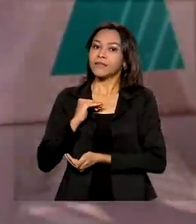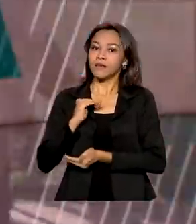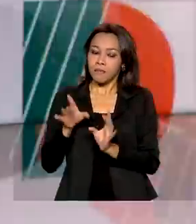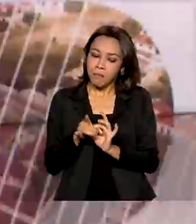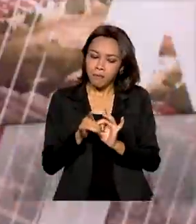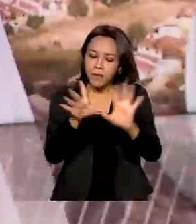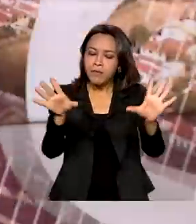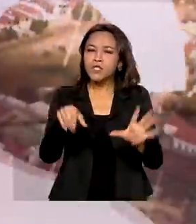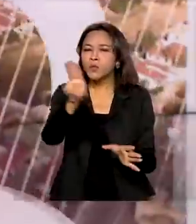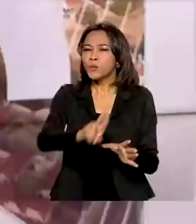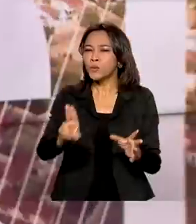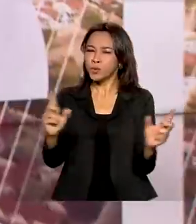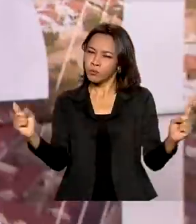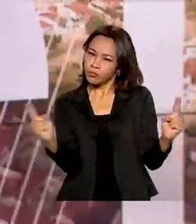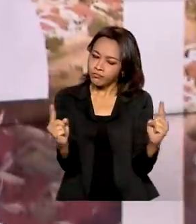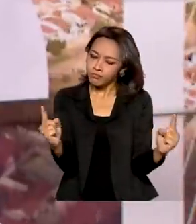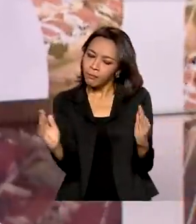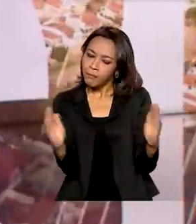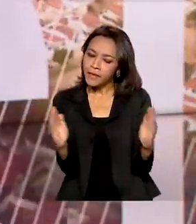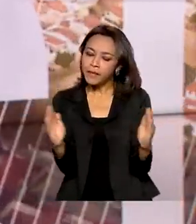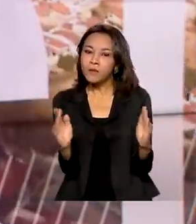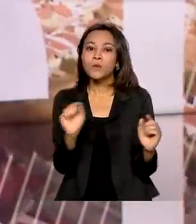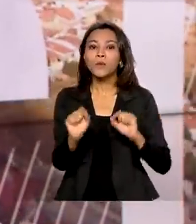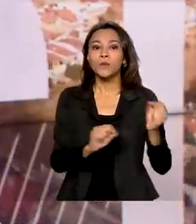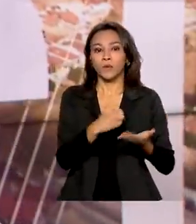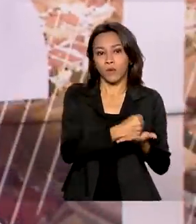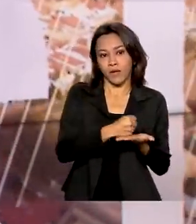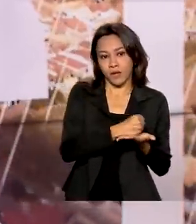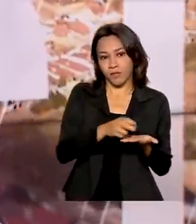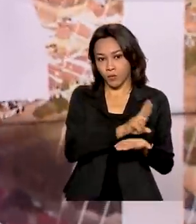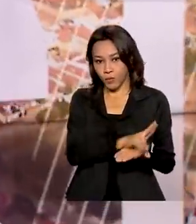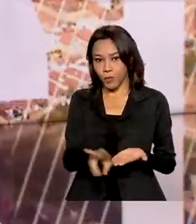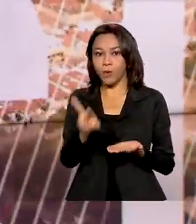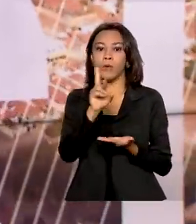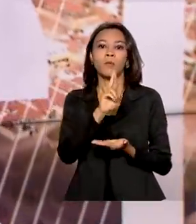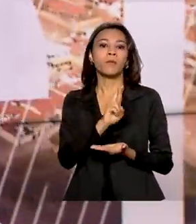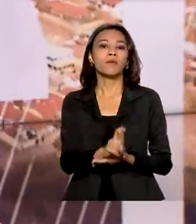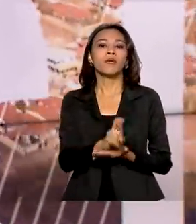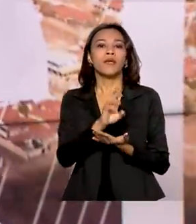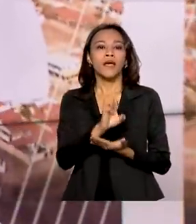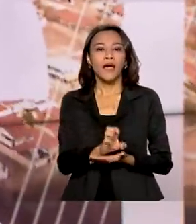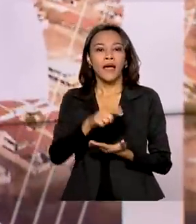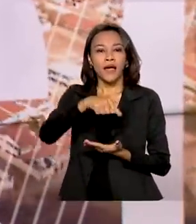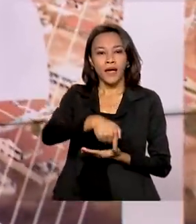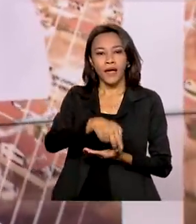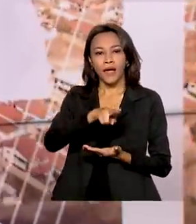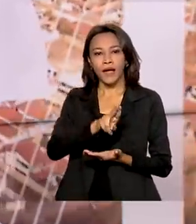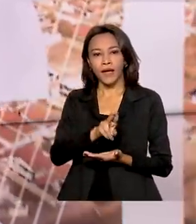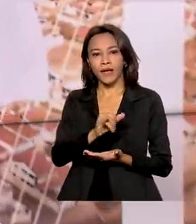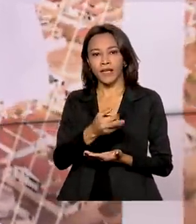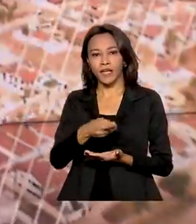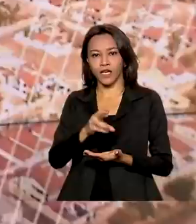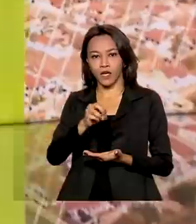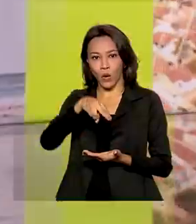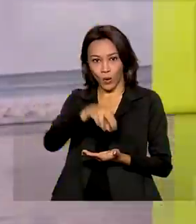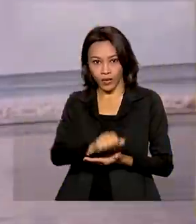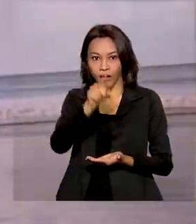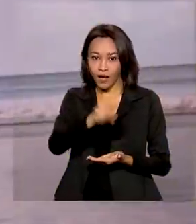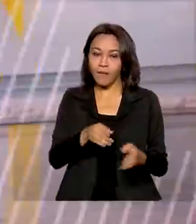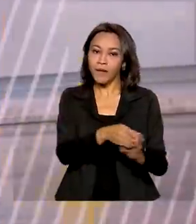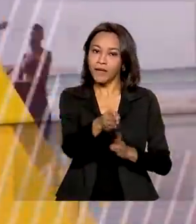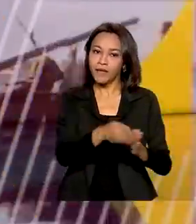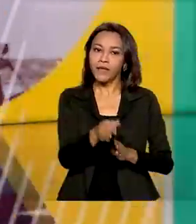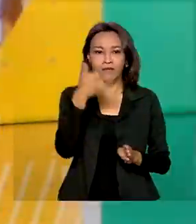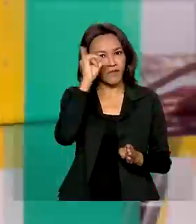emergencial em caráter experimental do medicamento Requirona contra a Covid-19. O remédio é contraindicado para grávidas,